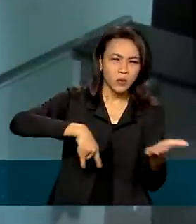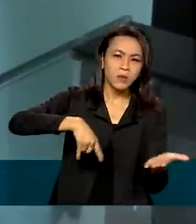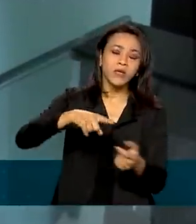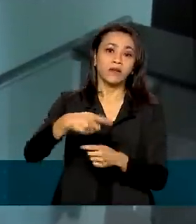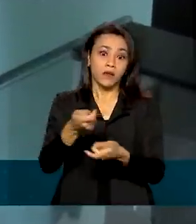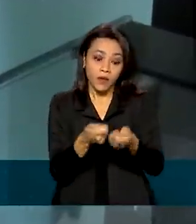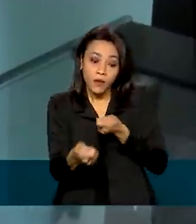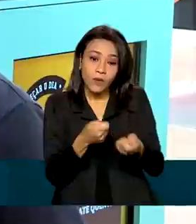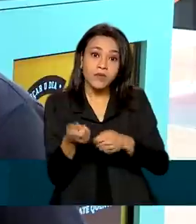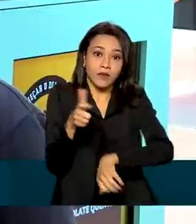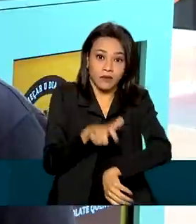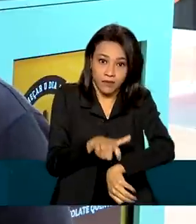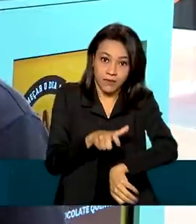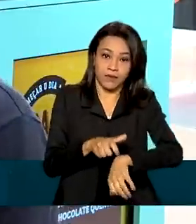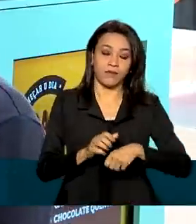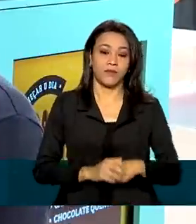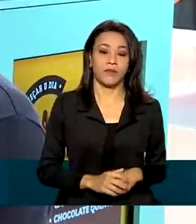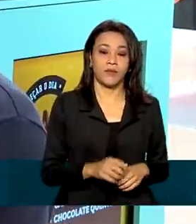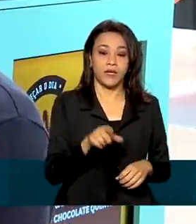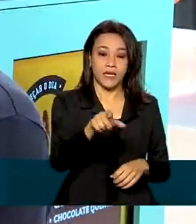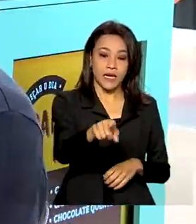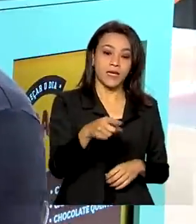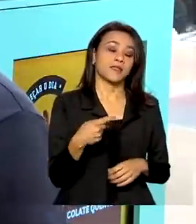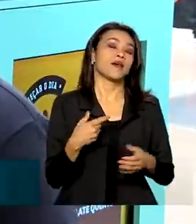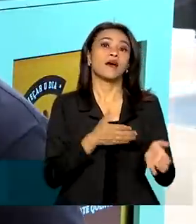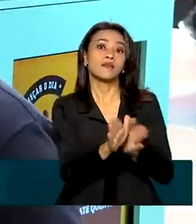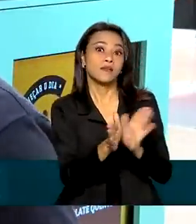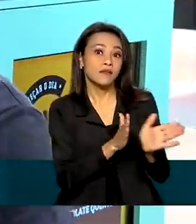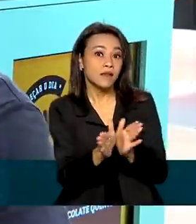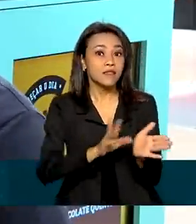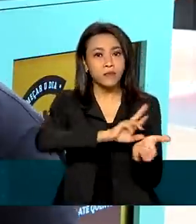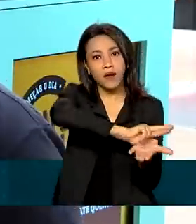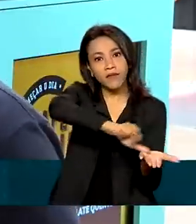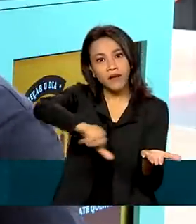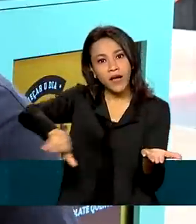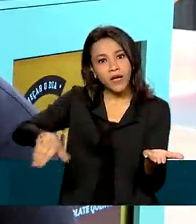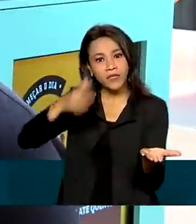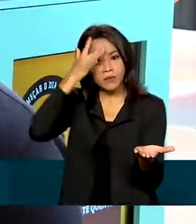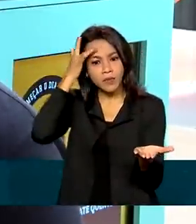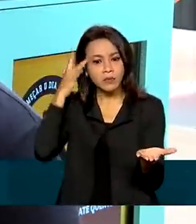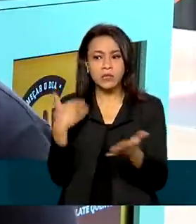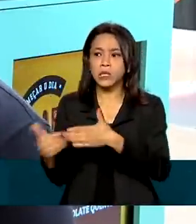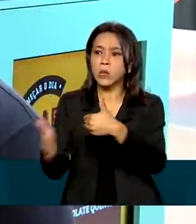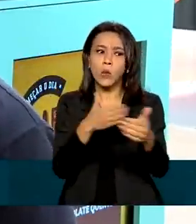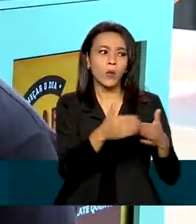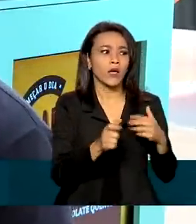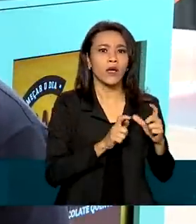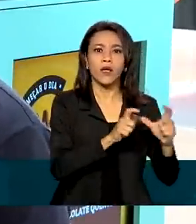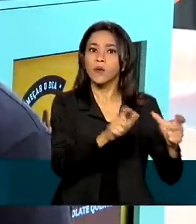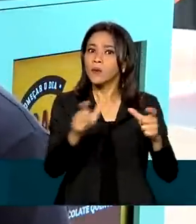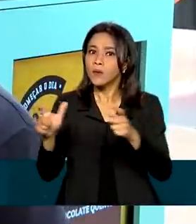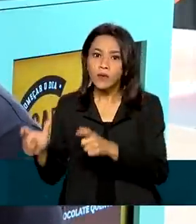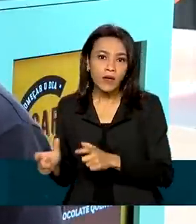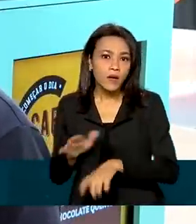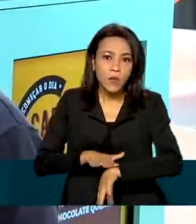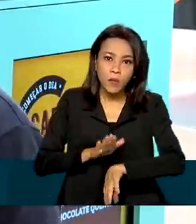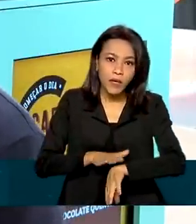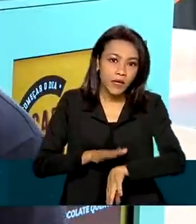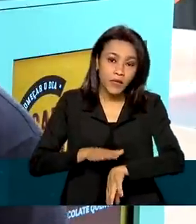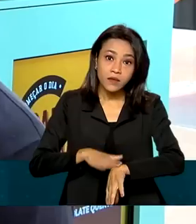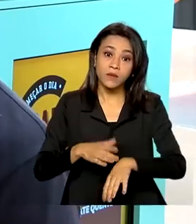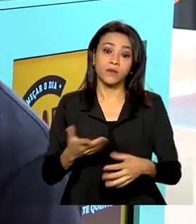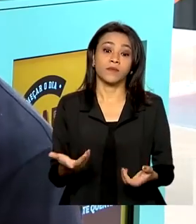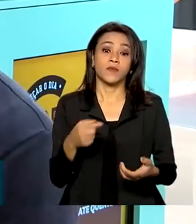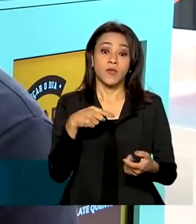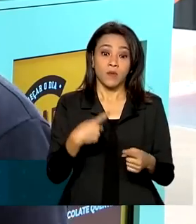economizar tempo. Essa acessibilidade para diversas pessoas a qualquer momento, em qualquer lugar, o sistema está cobrando